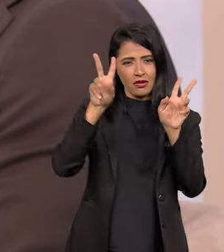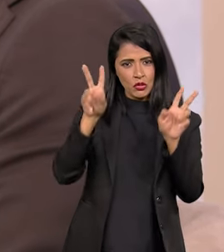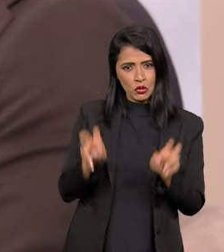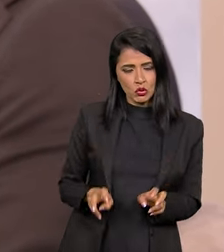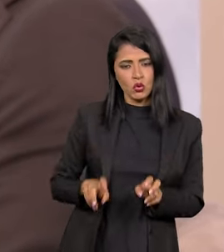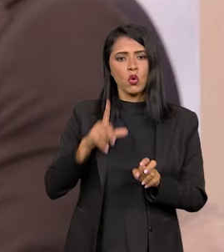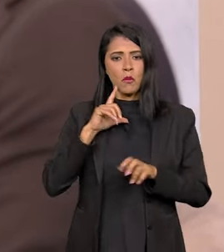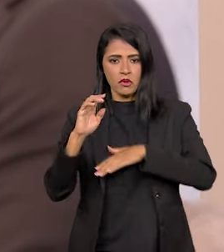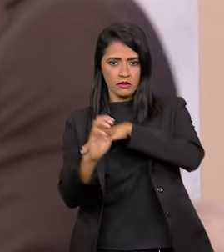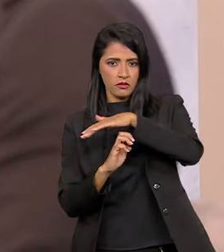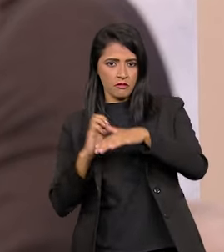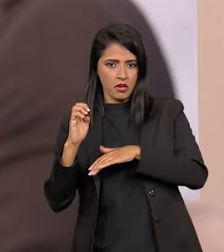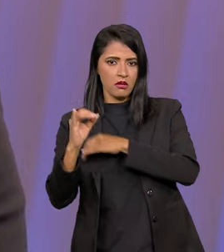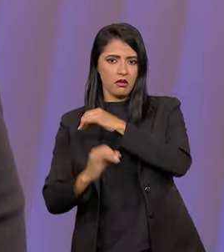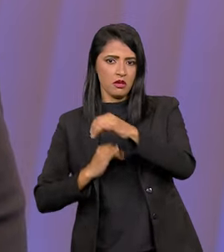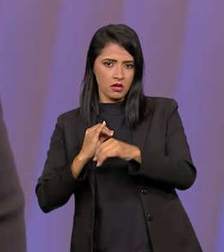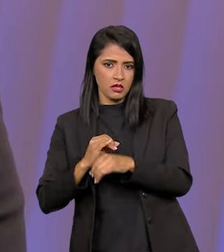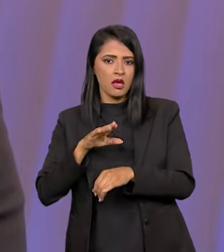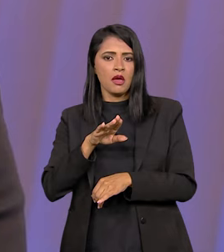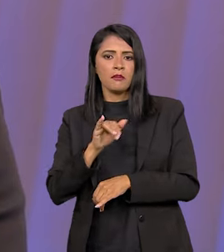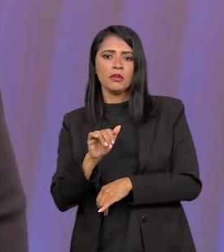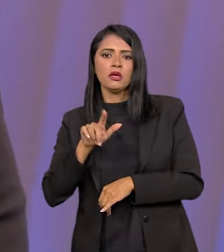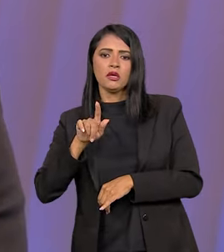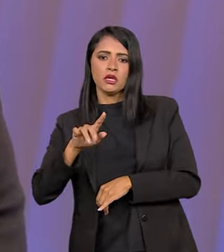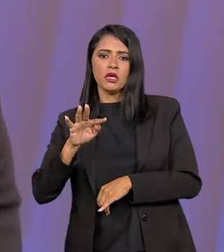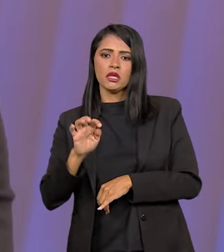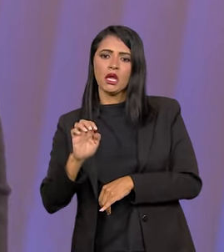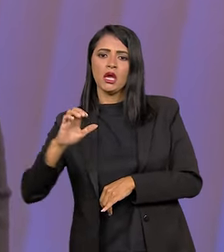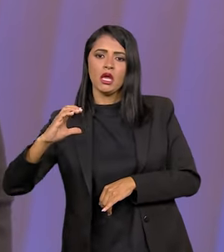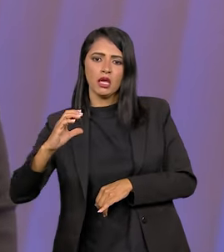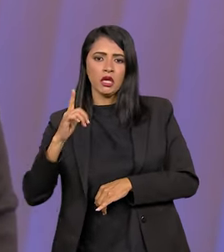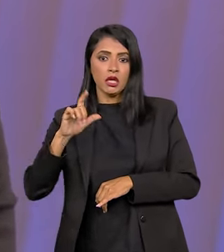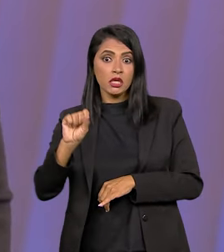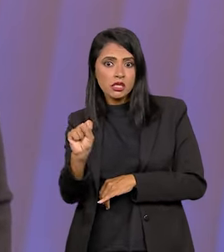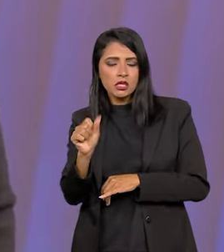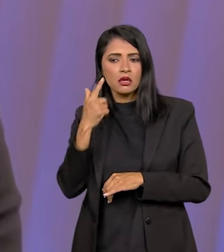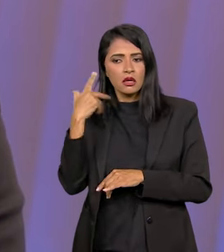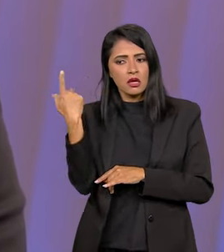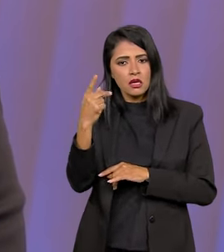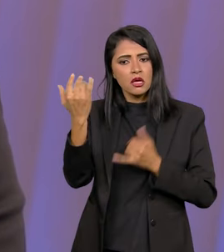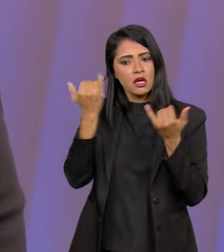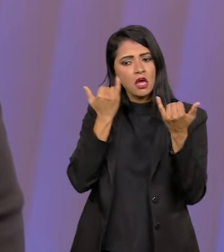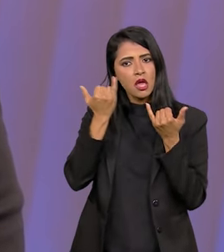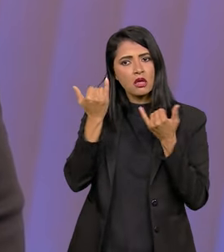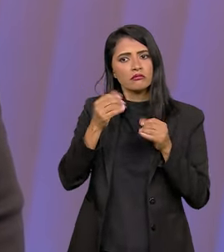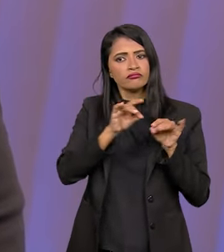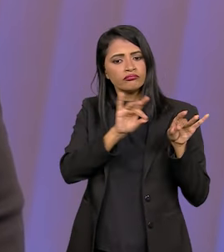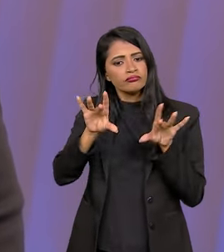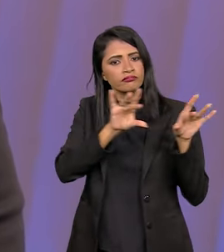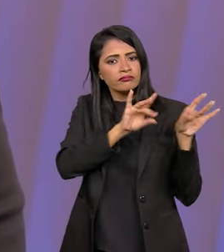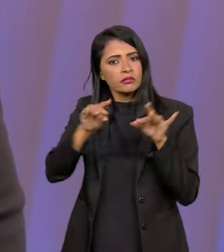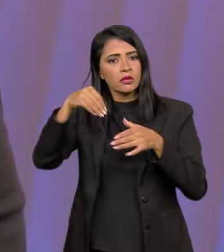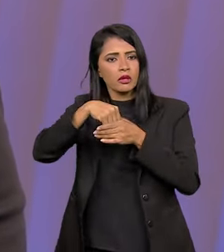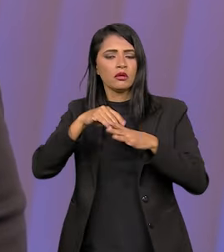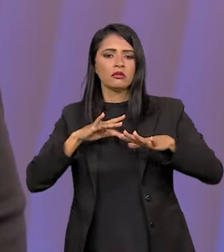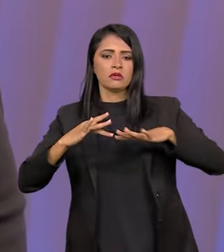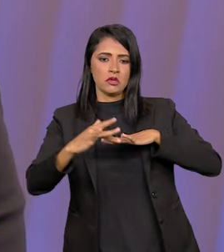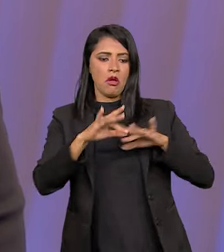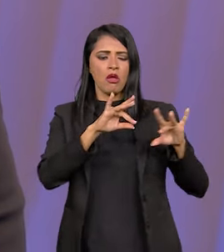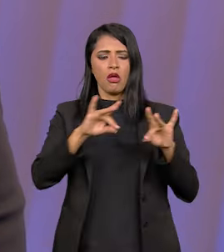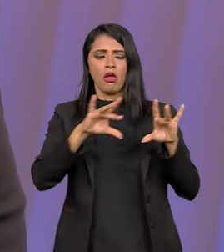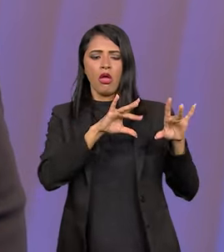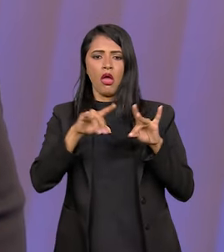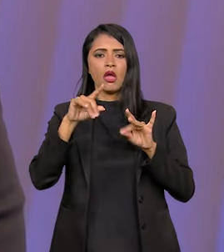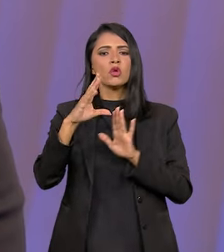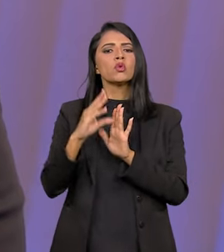Nacional sobre o papel das big techs e responsabilizar as big techs com os conteúdos que são compartilhados nas redes